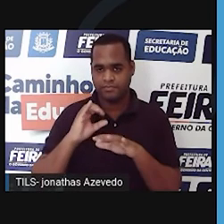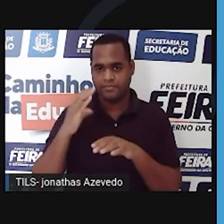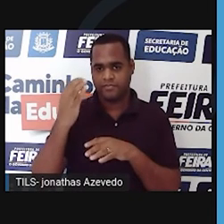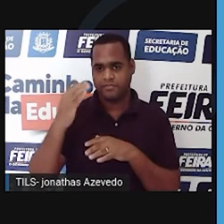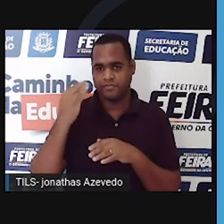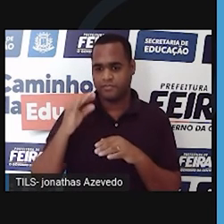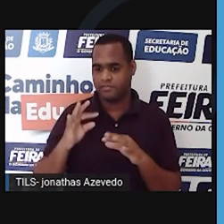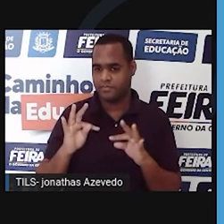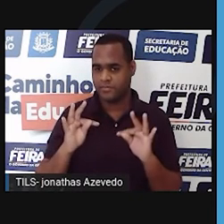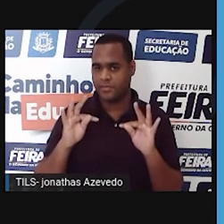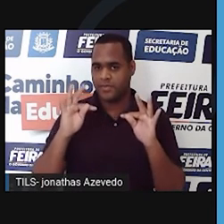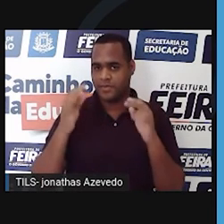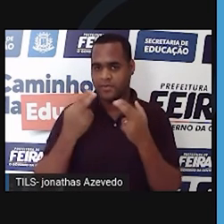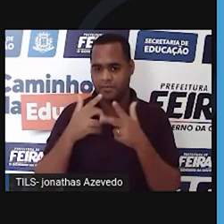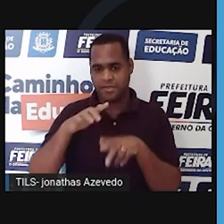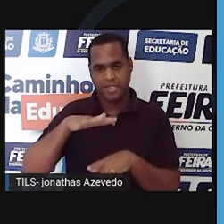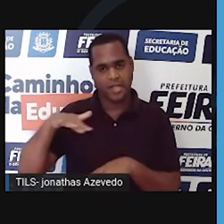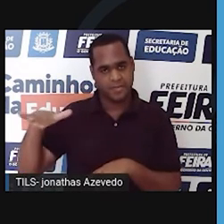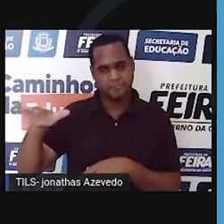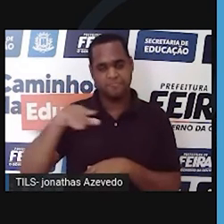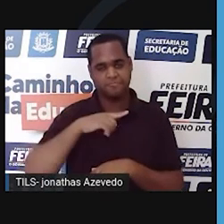Tecnologia em áreas úmidas.